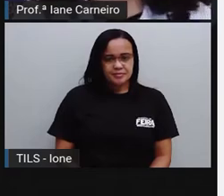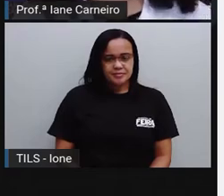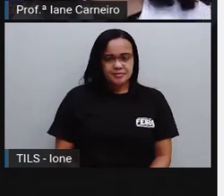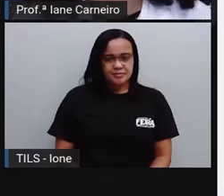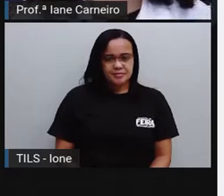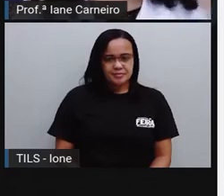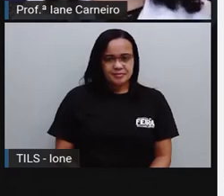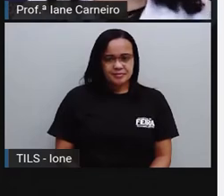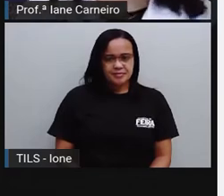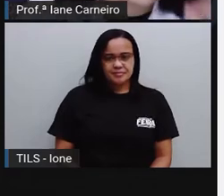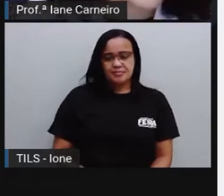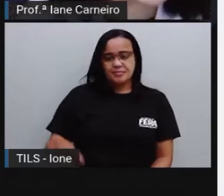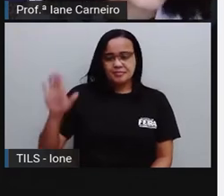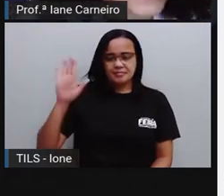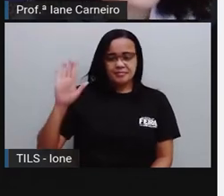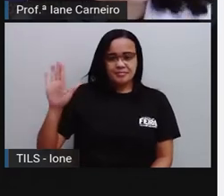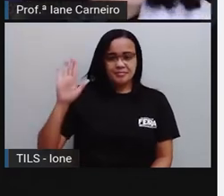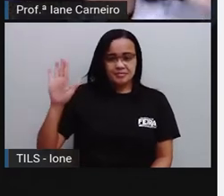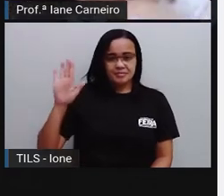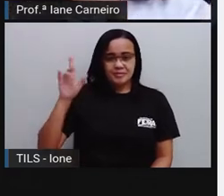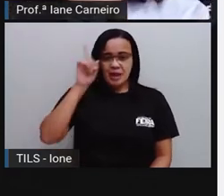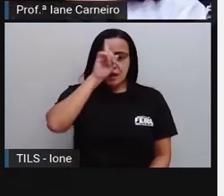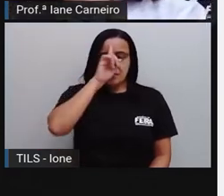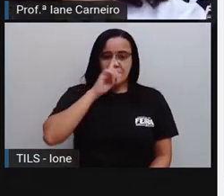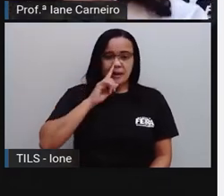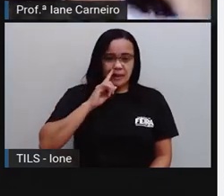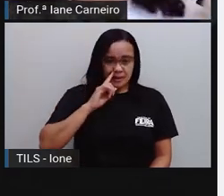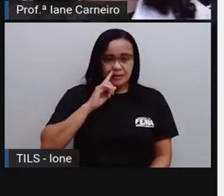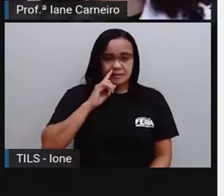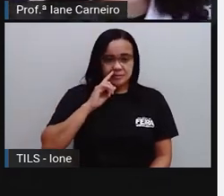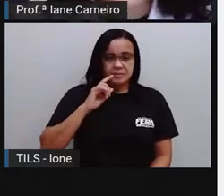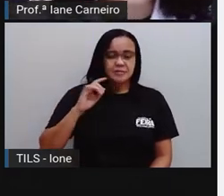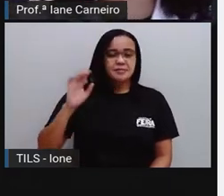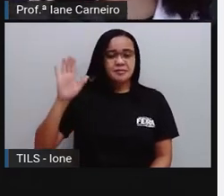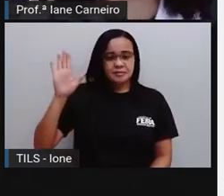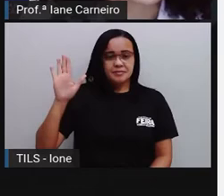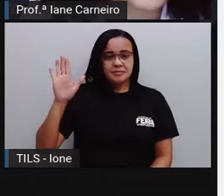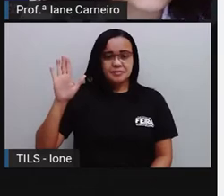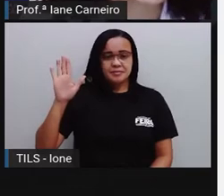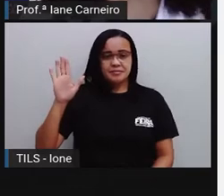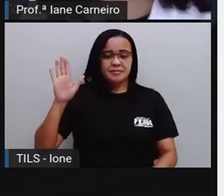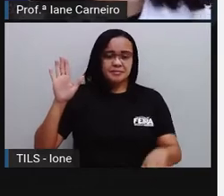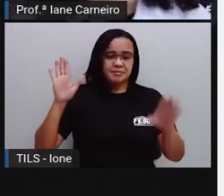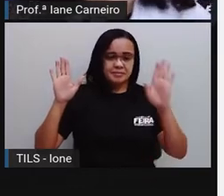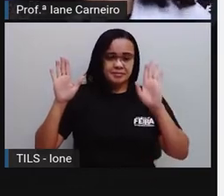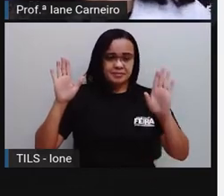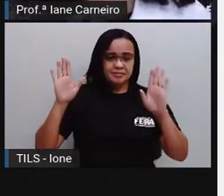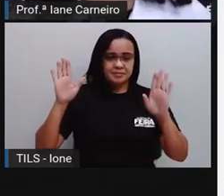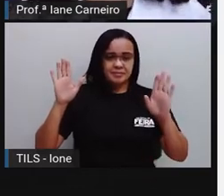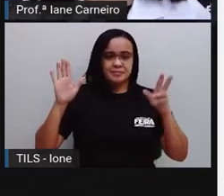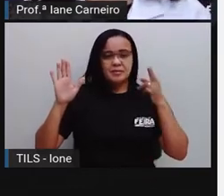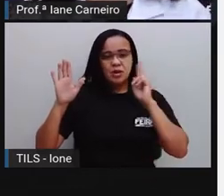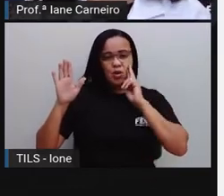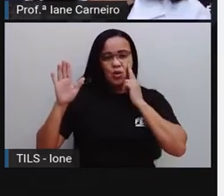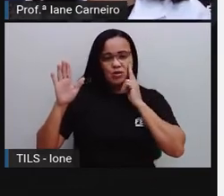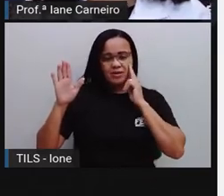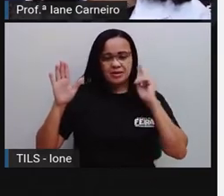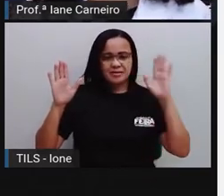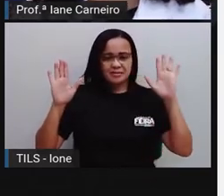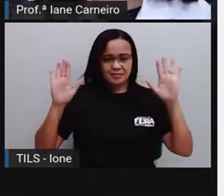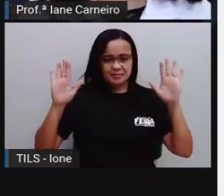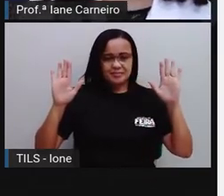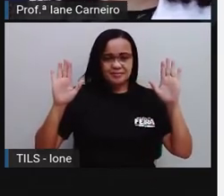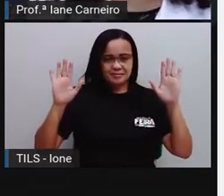ó, a mão direita continuou sendo a mão direita. E a mão esquerda continuou sendo a mão esquerda. Olha só a luva.